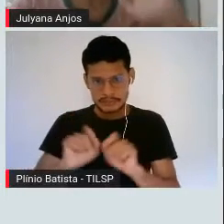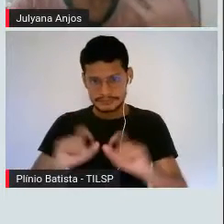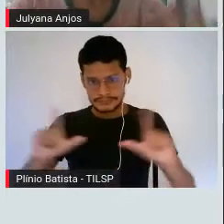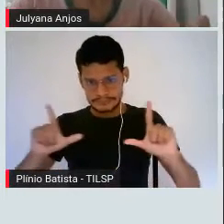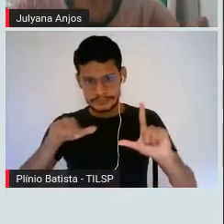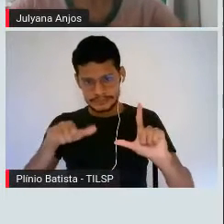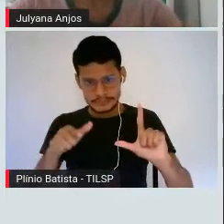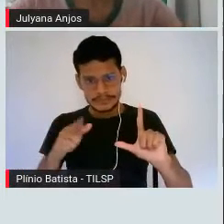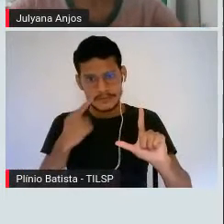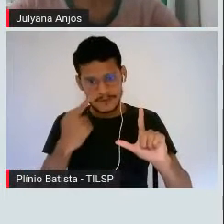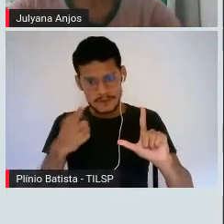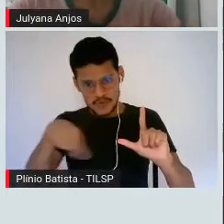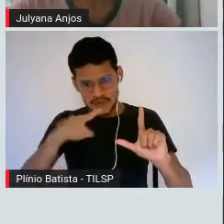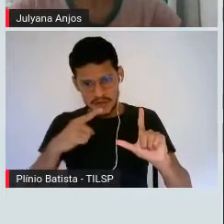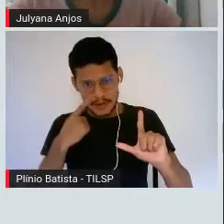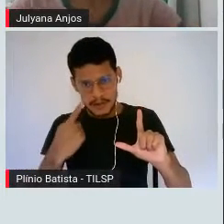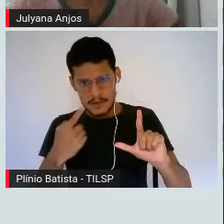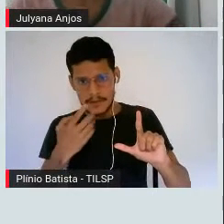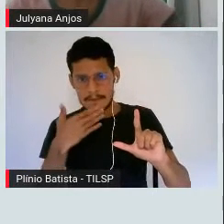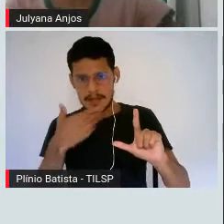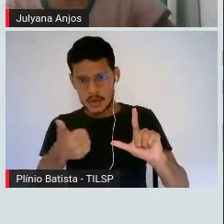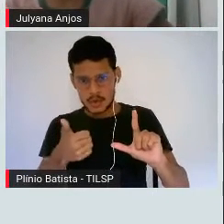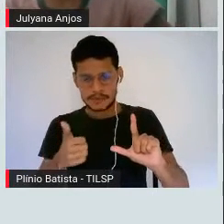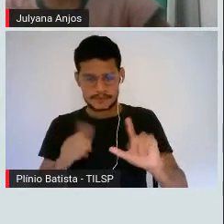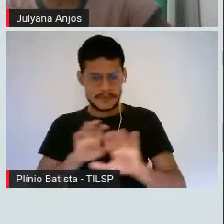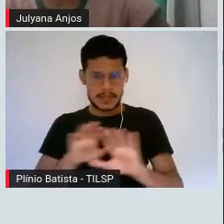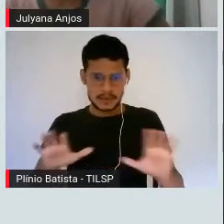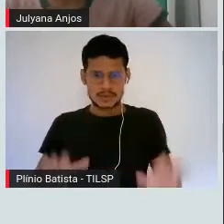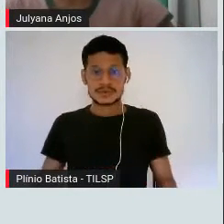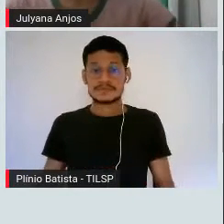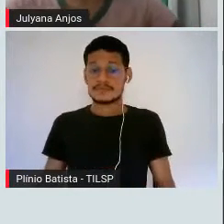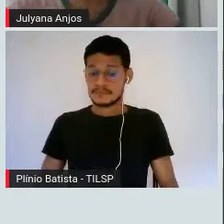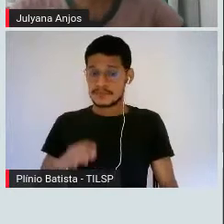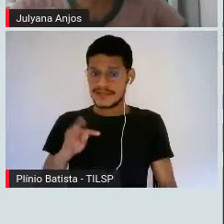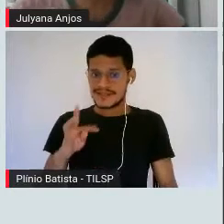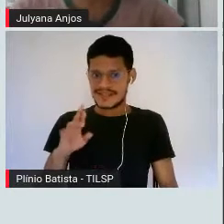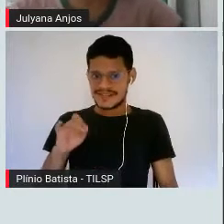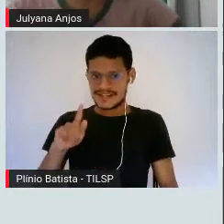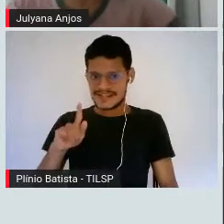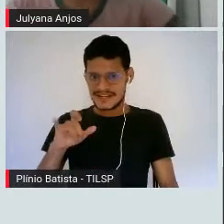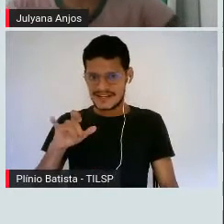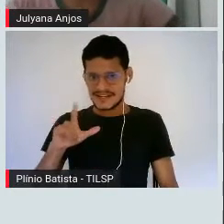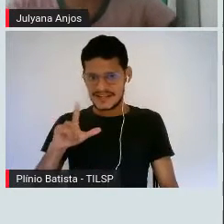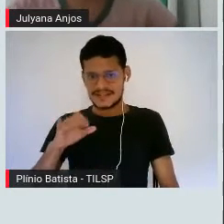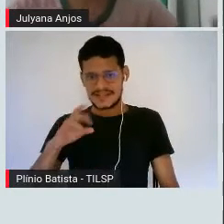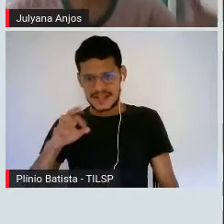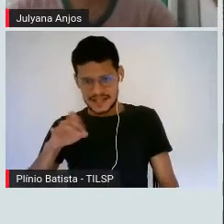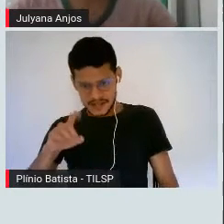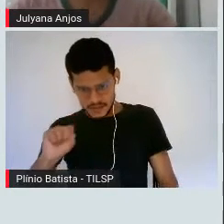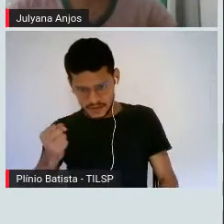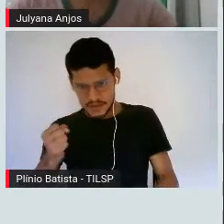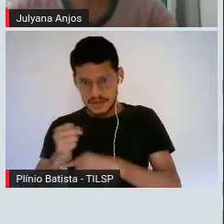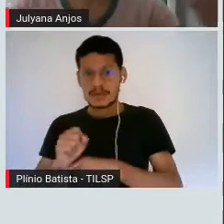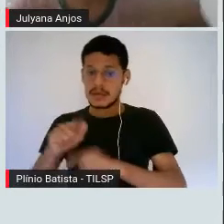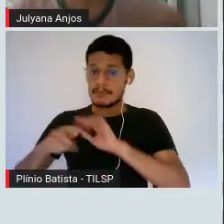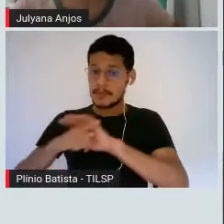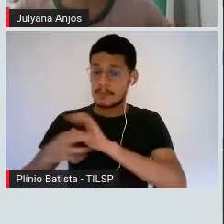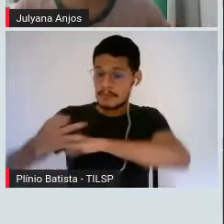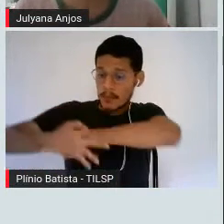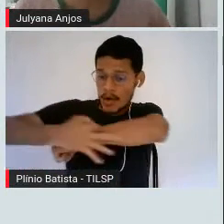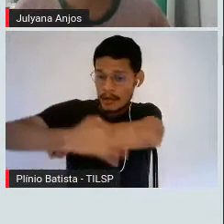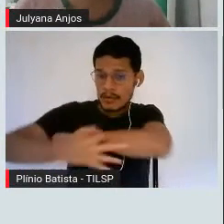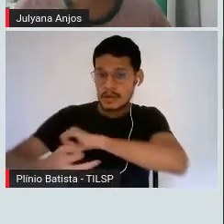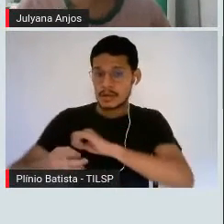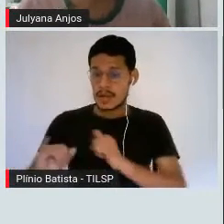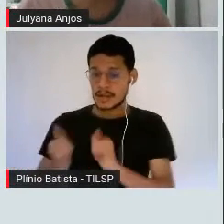Para visualizar melhor, é isso. E aí, esse meu triglicerídeo vai ser justamente a minha molécula energética que eu vou colocar, que eu vou